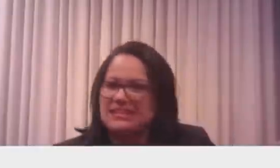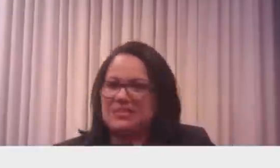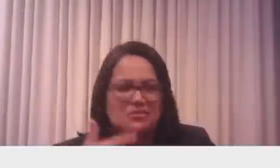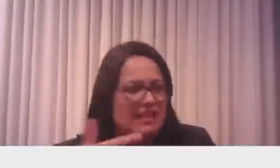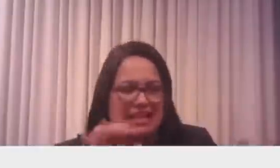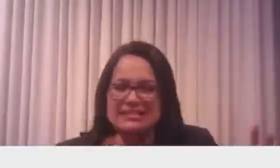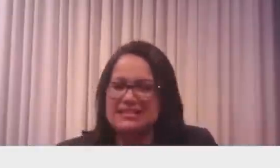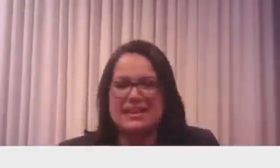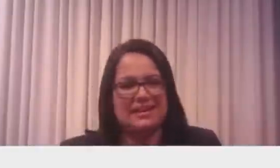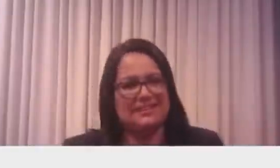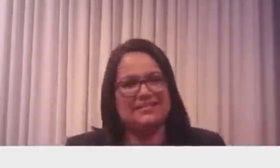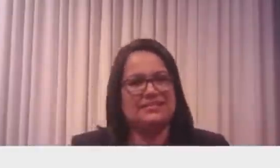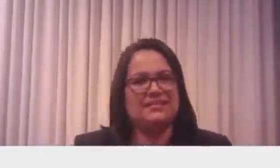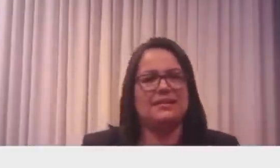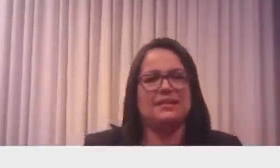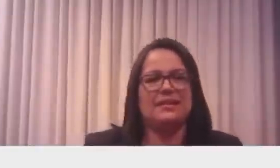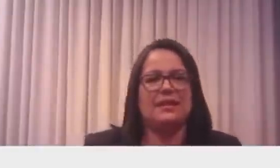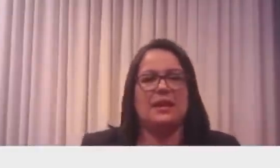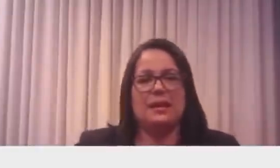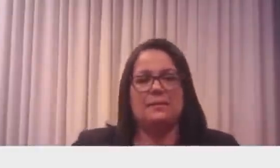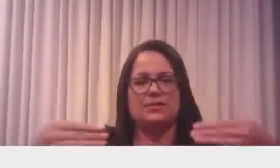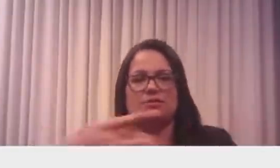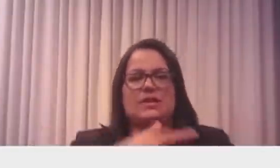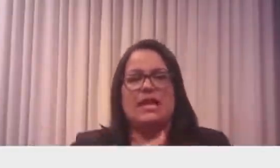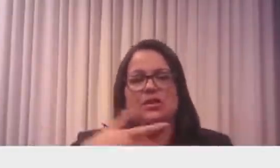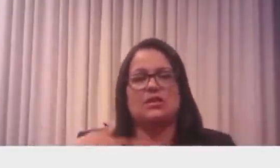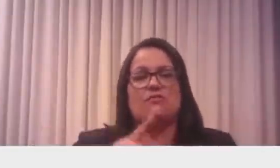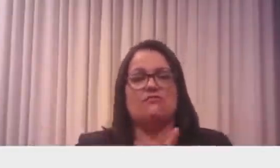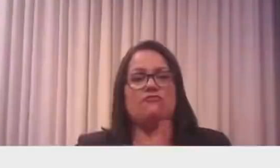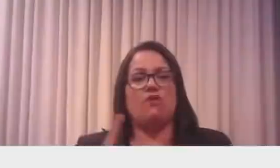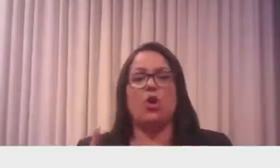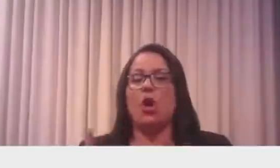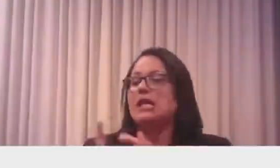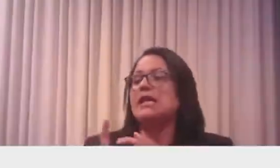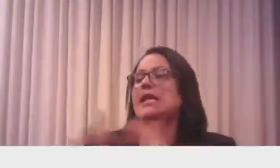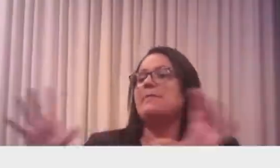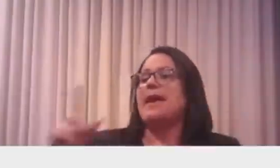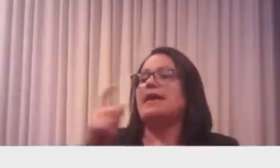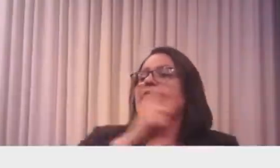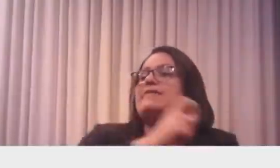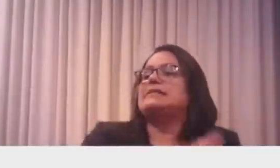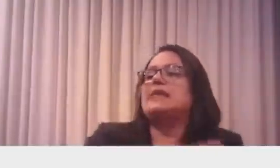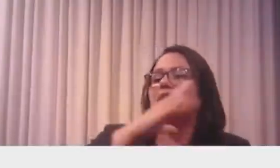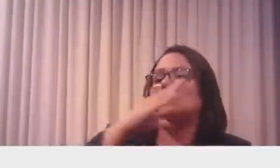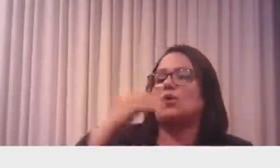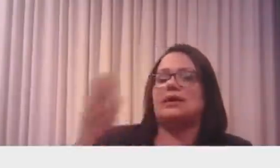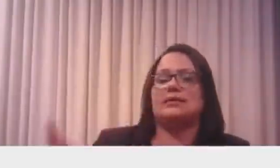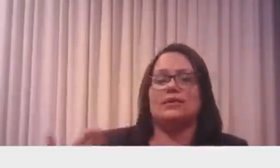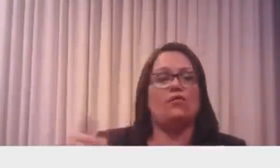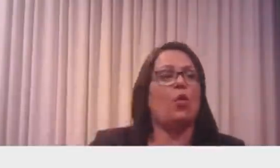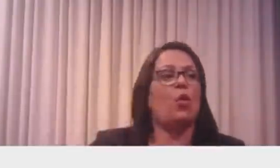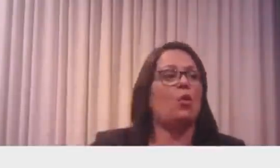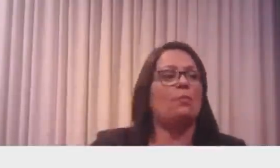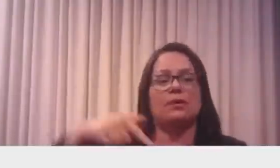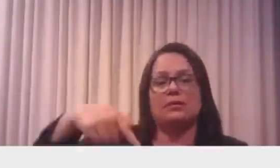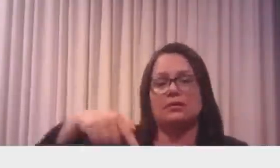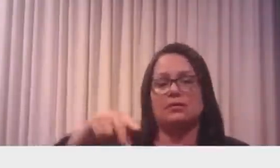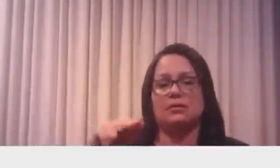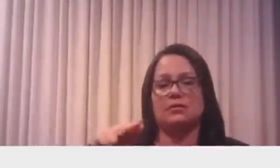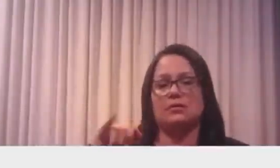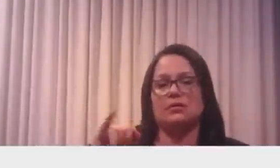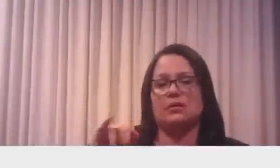O Ministério da Saúde recua e volta a liberar vacinação de adolescentes contra a Covid-19. Quero conversar com o Queiroga, não vou perturbar ele agora.